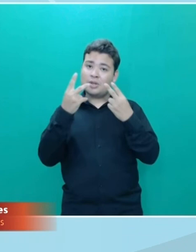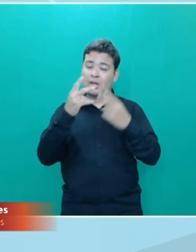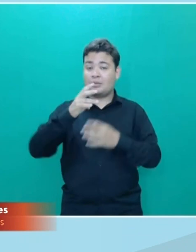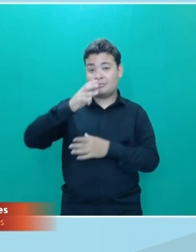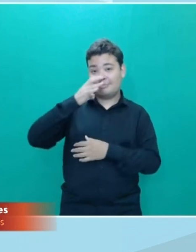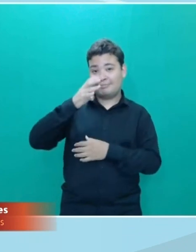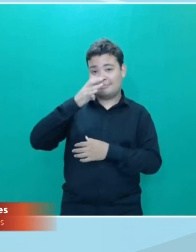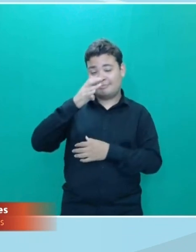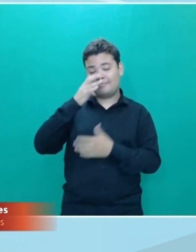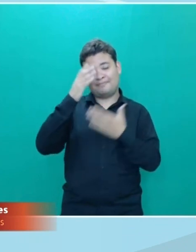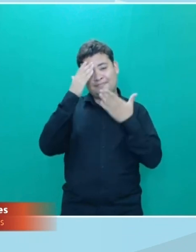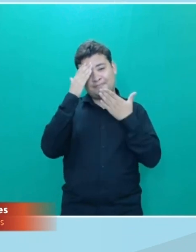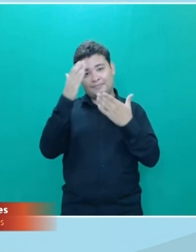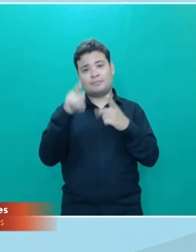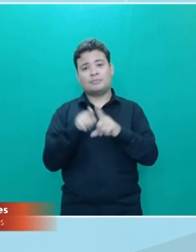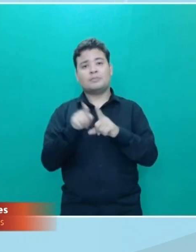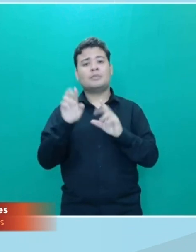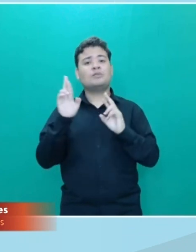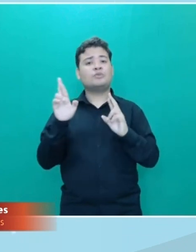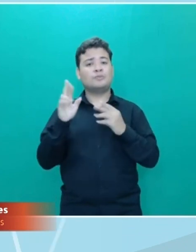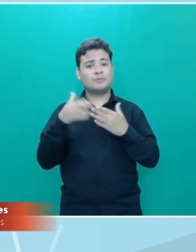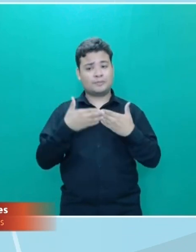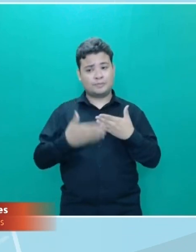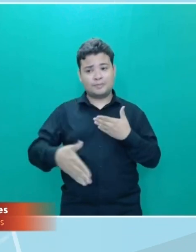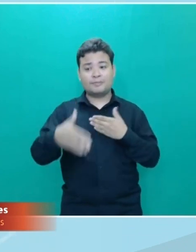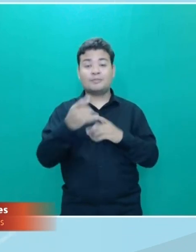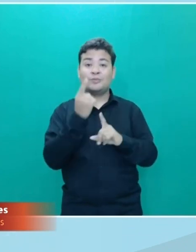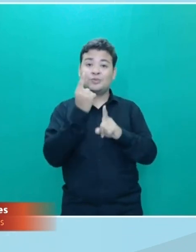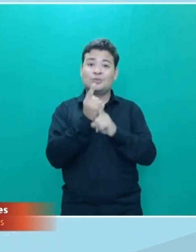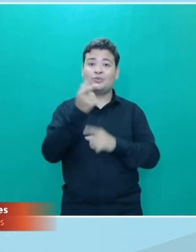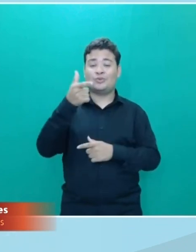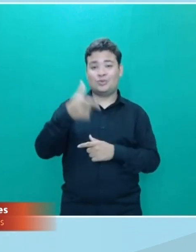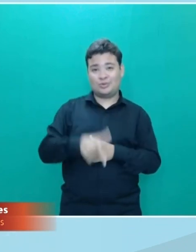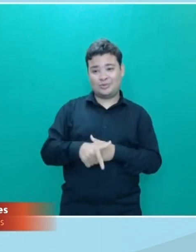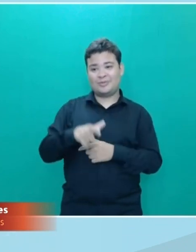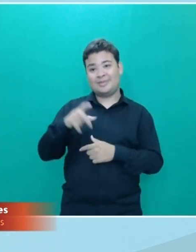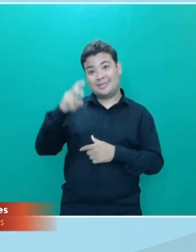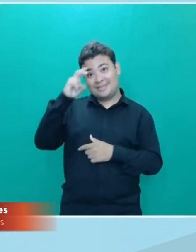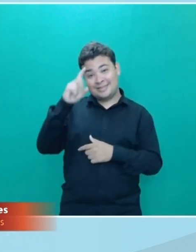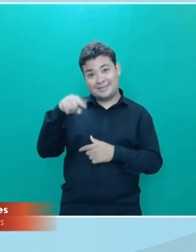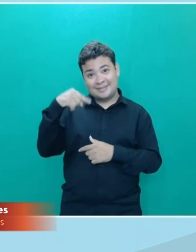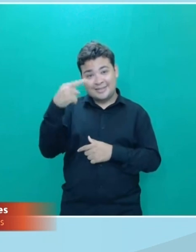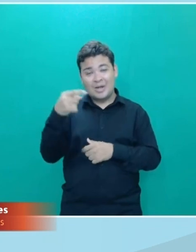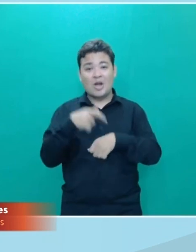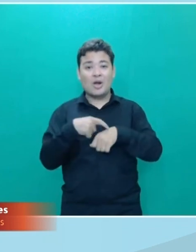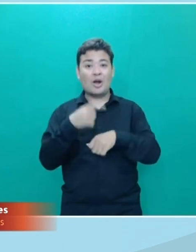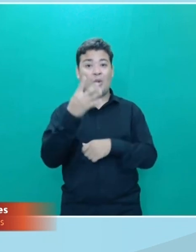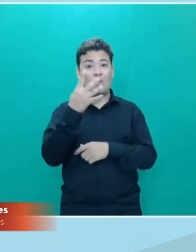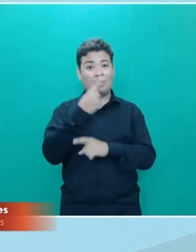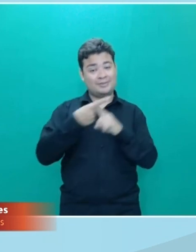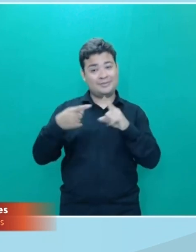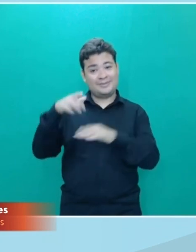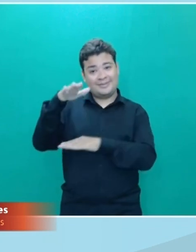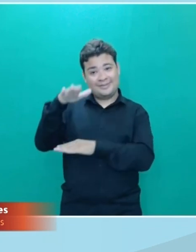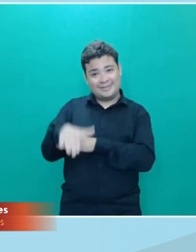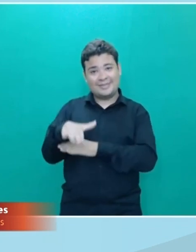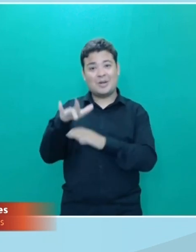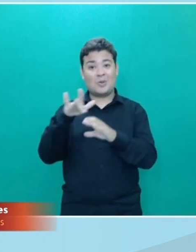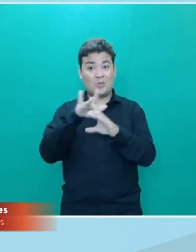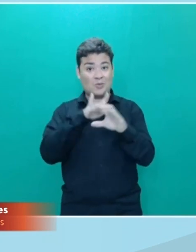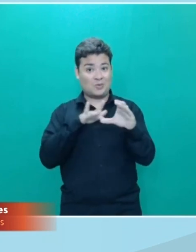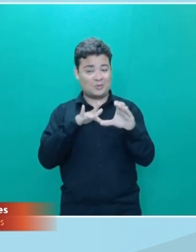audiência e espero que a gente se encontre novamente na próxima quinta-feira quatro e meia da tarde com mais um Conexões.